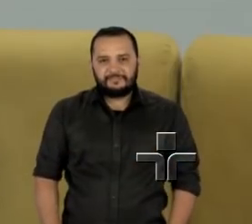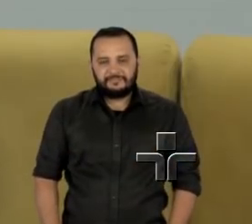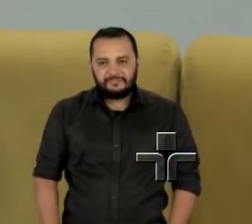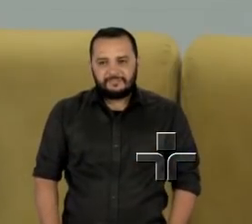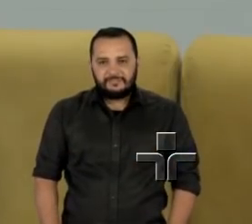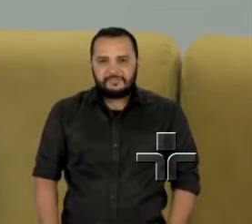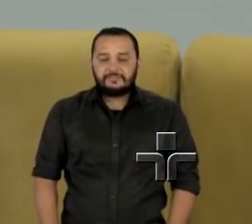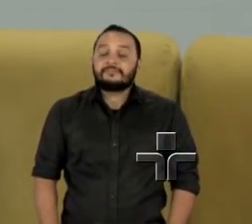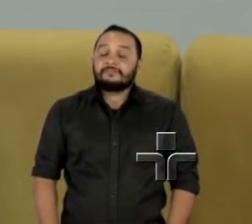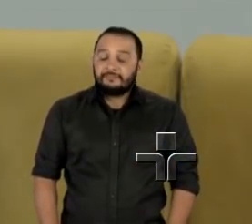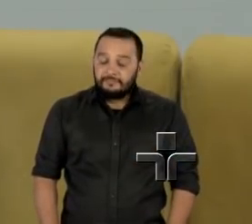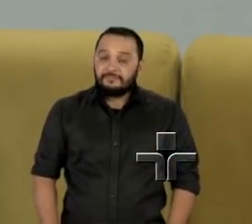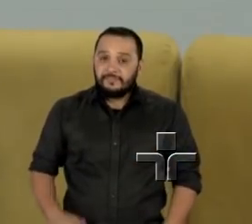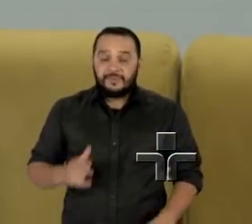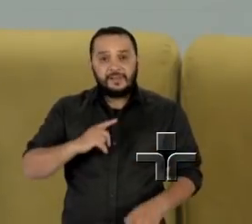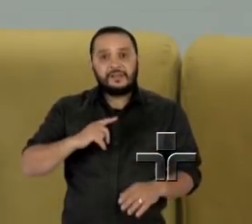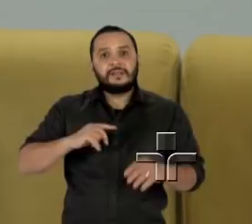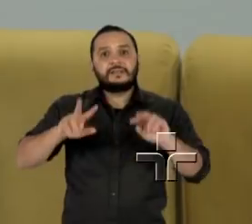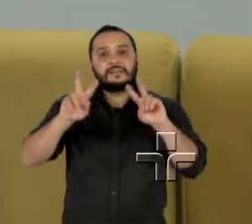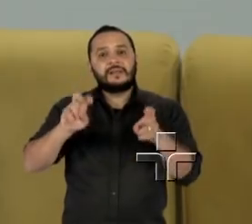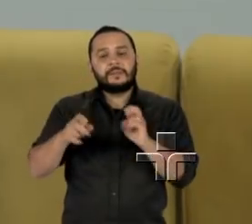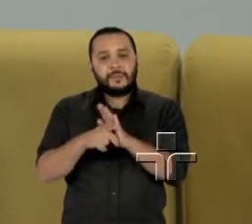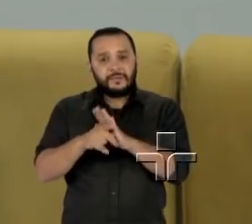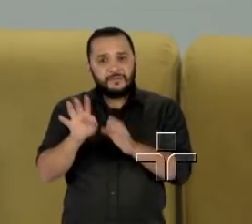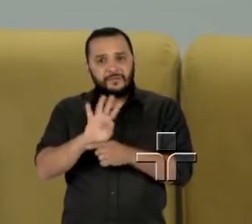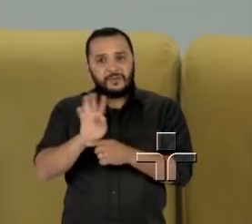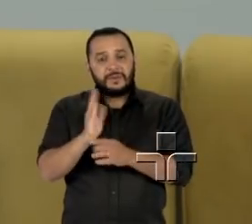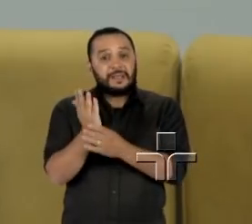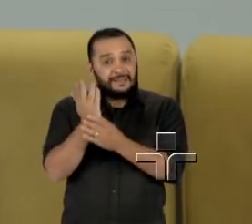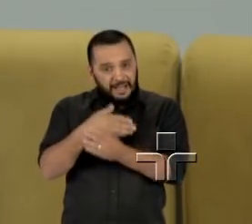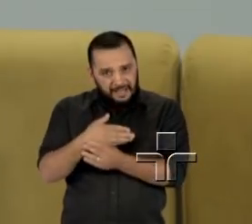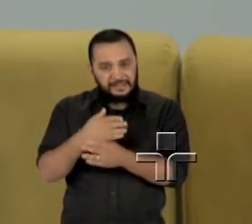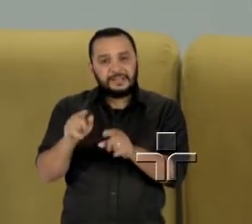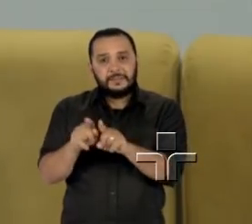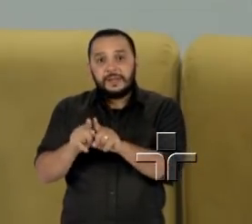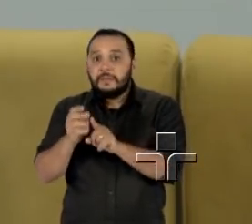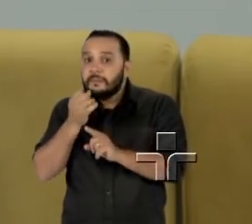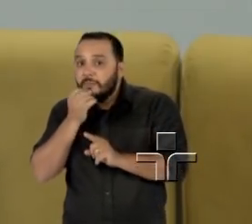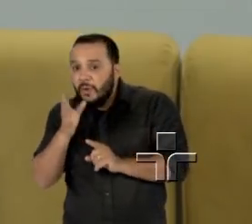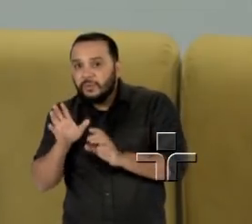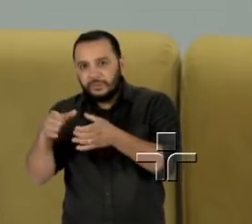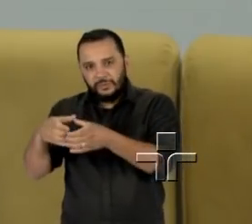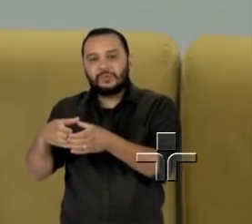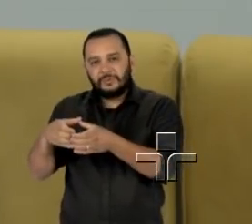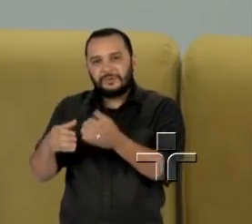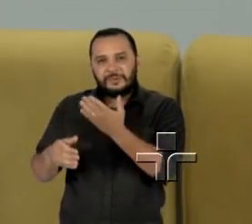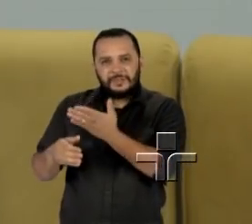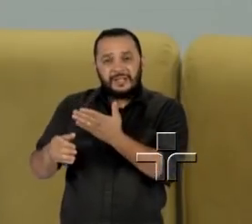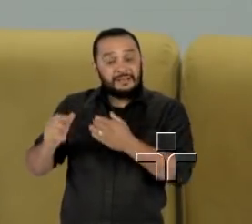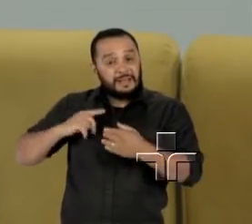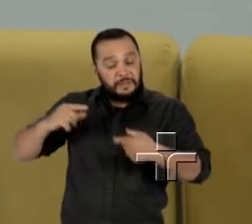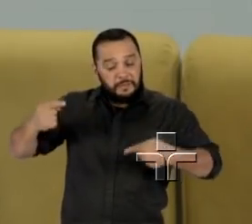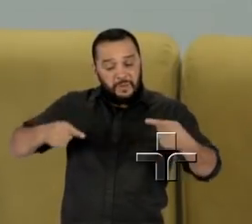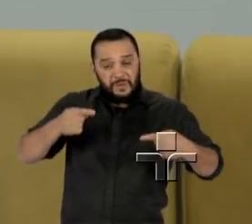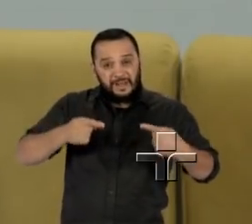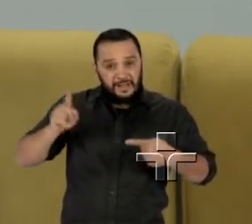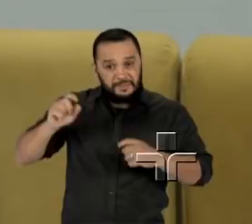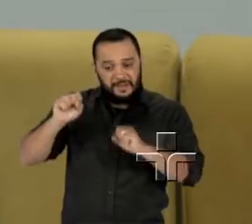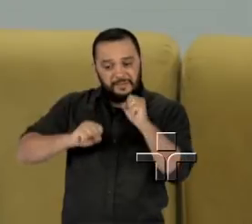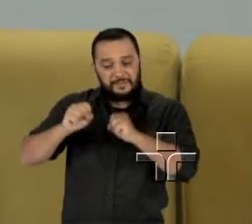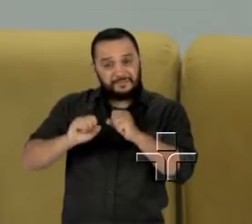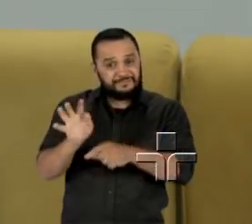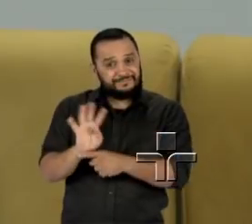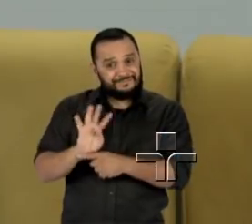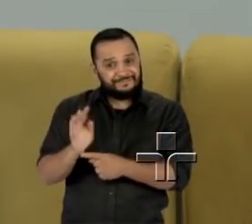Diretor de filmes premiados como Taxi Driver e Os Bons Companheiros, Martin Scorsese, cria polêmica na indústria do